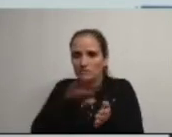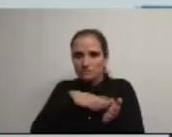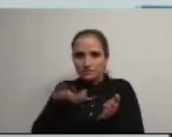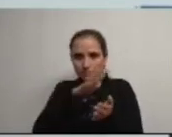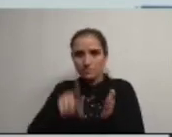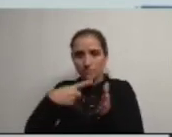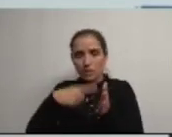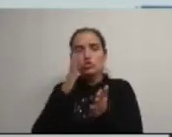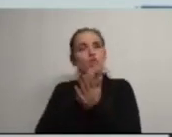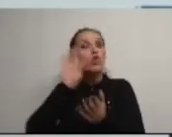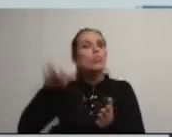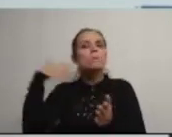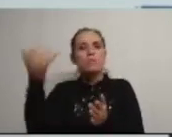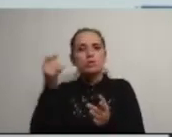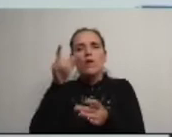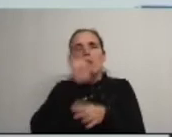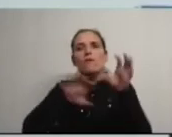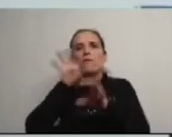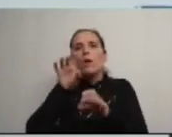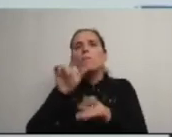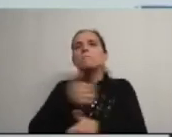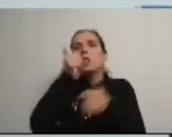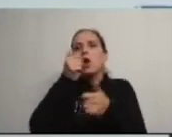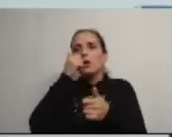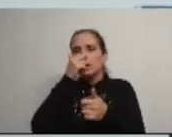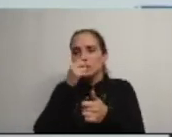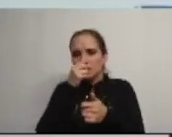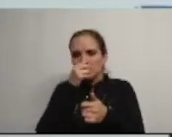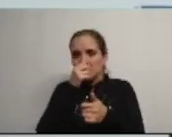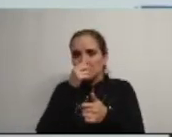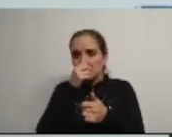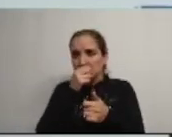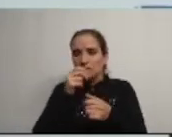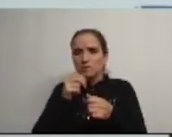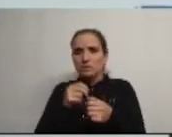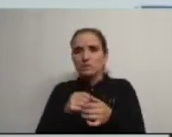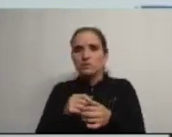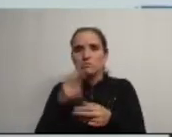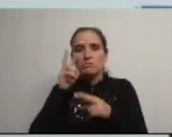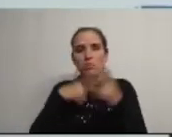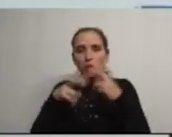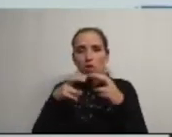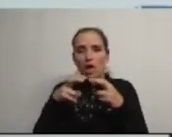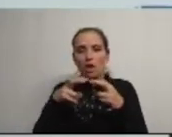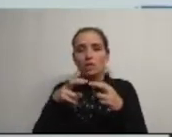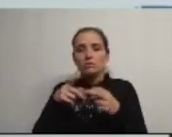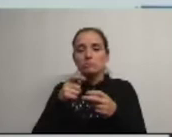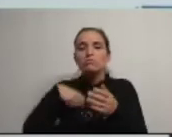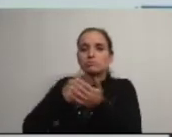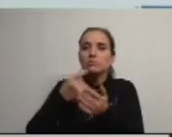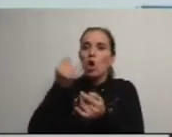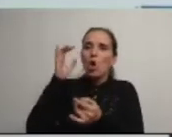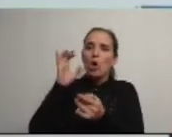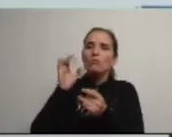só depois procurar as melhores formas de financiar os investimentos necessários em vez de começar por procurar os fundos comunitários mais facilmente